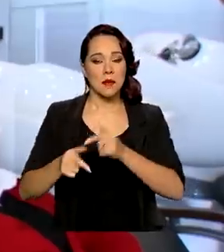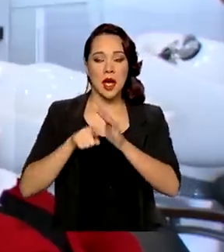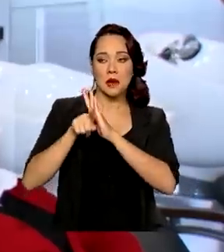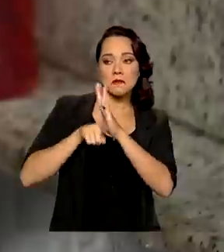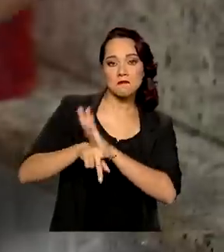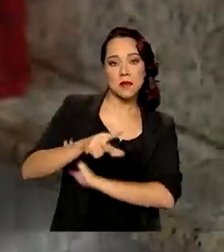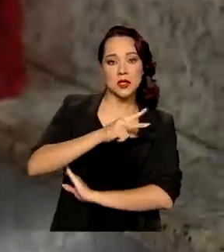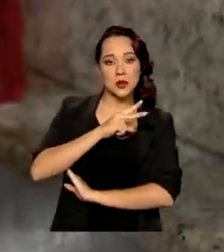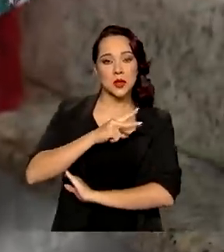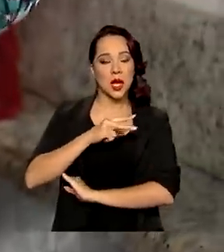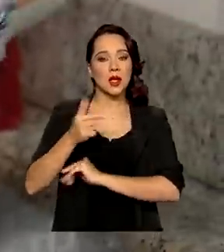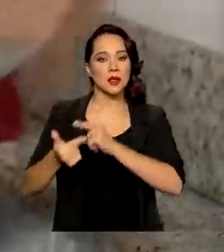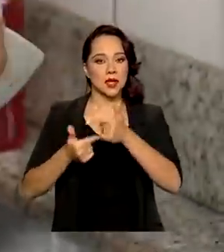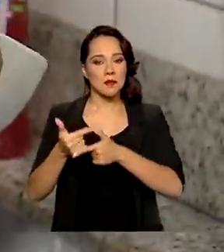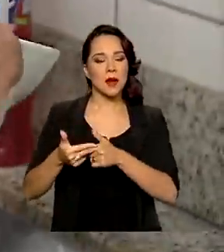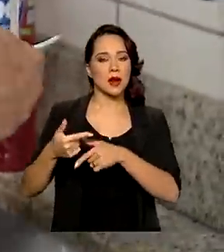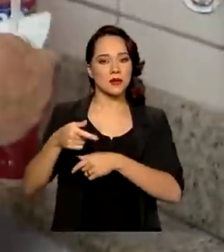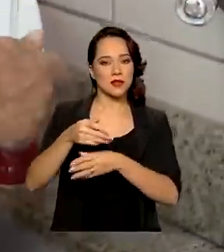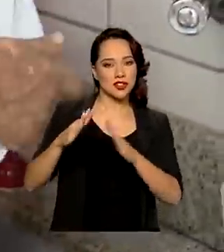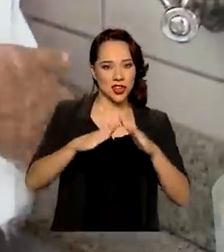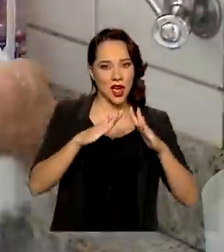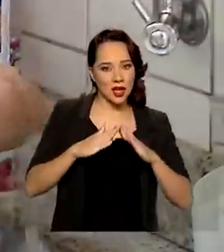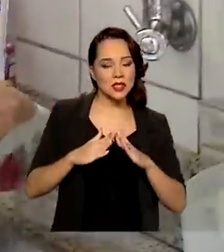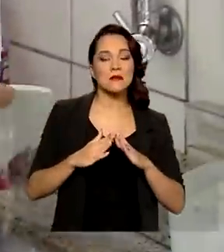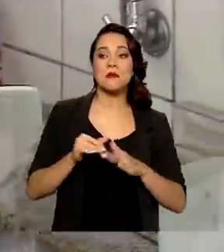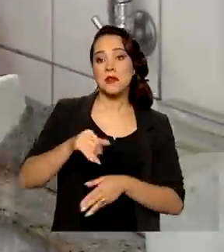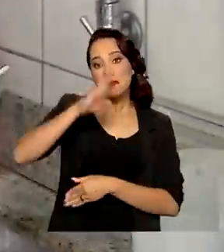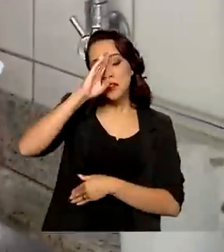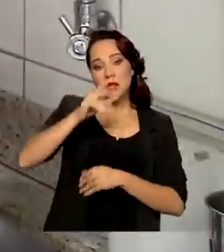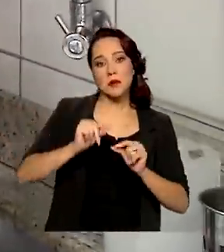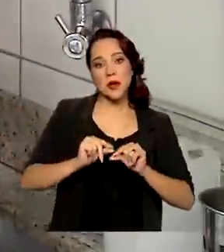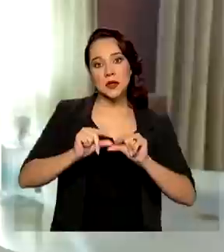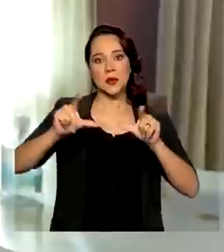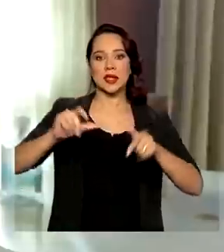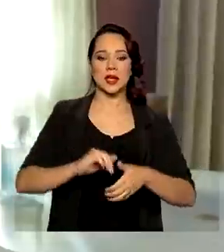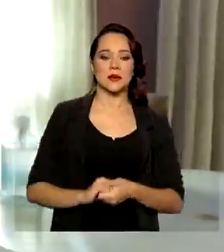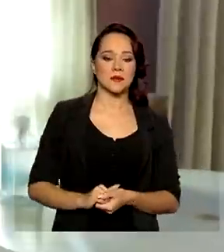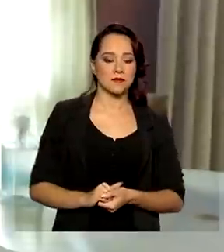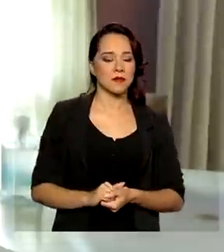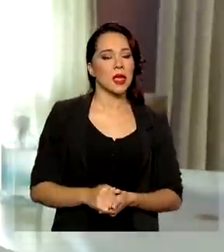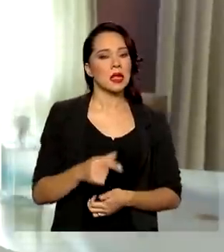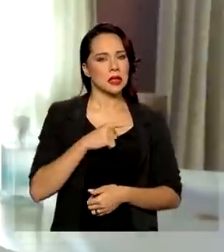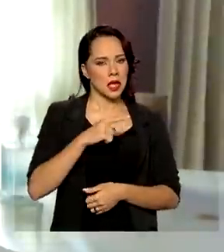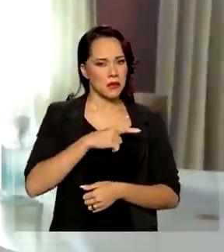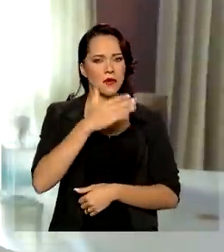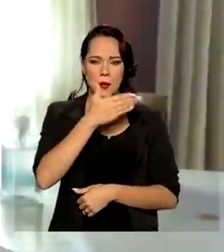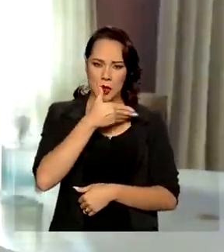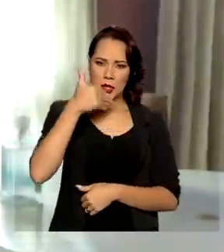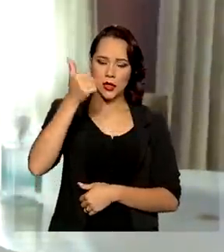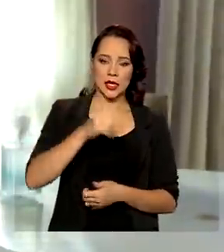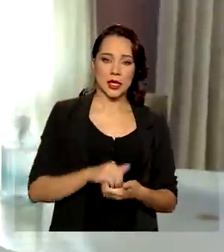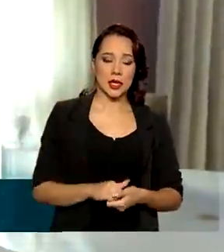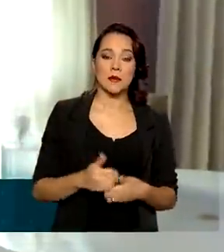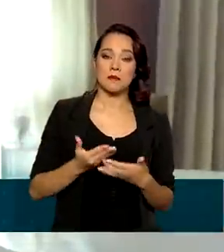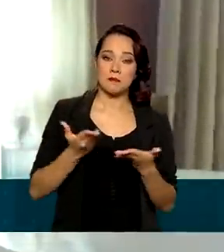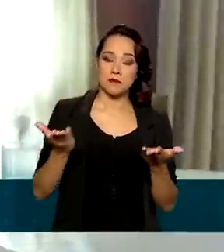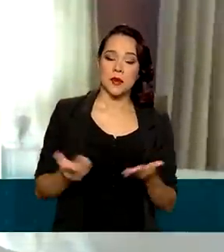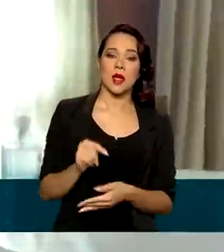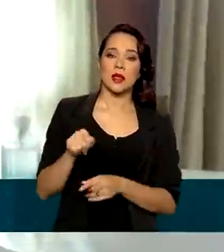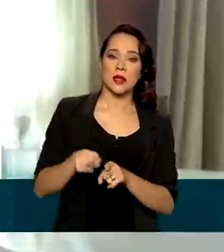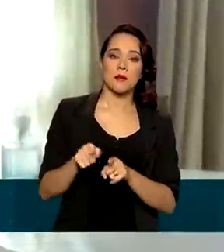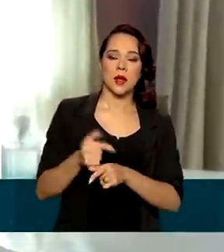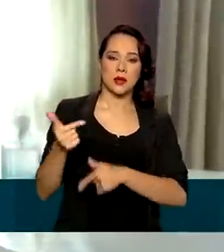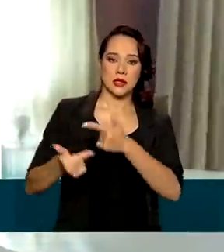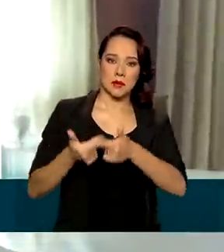pessoais e serviços domésticos foram os que mais cresceram. Há uma melhoria místida em relação a